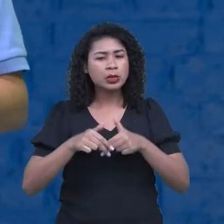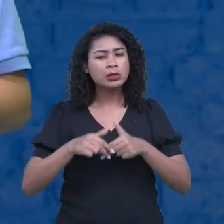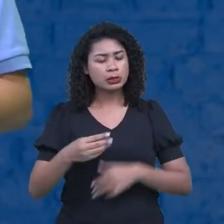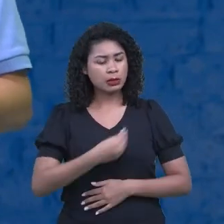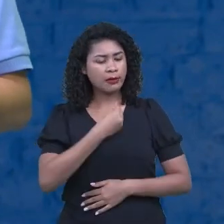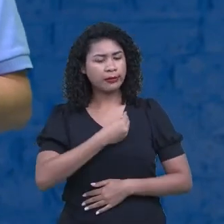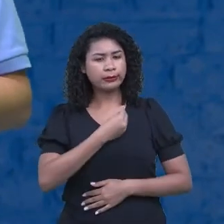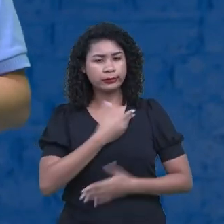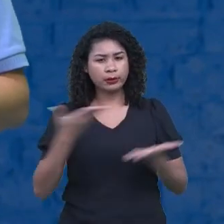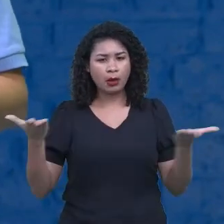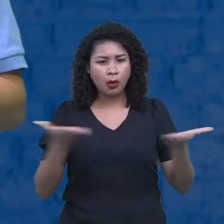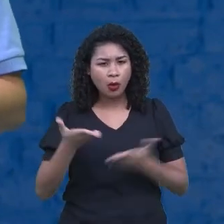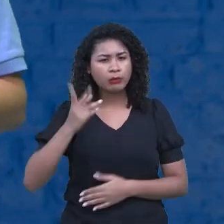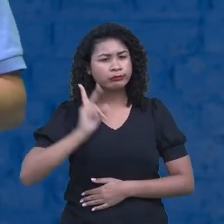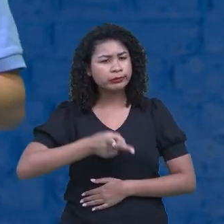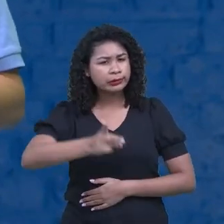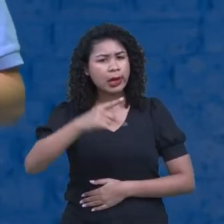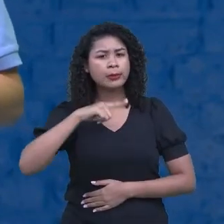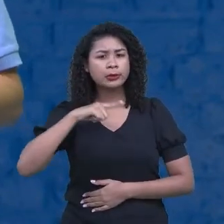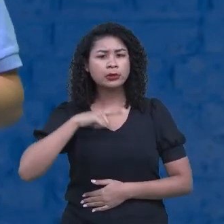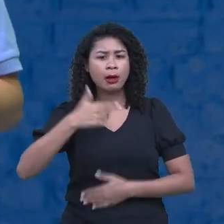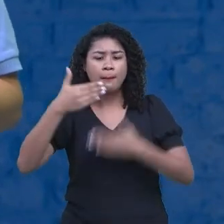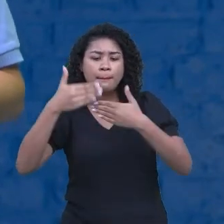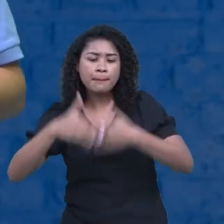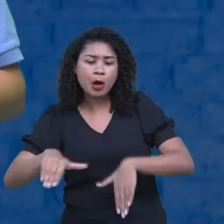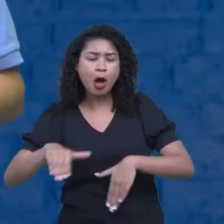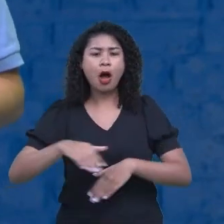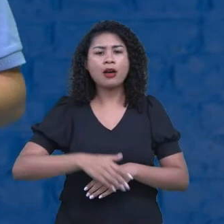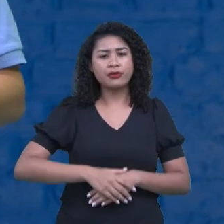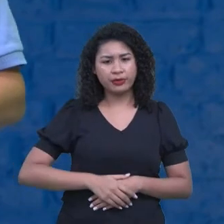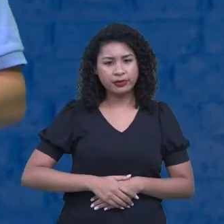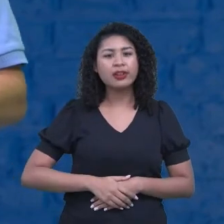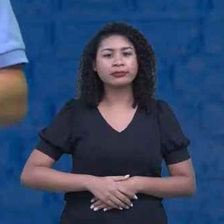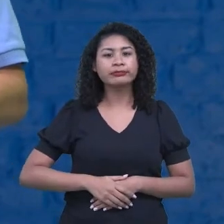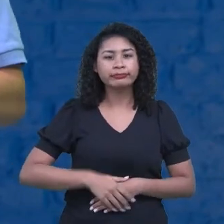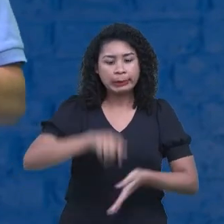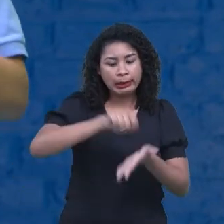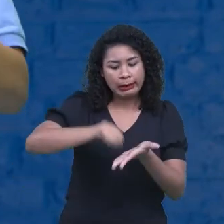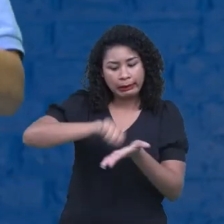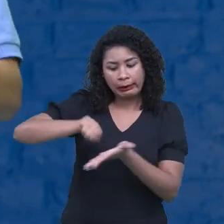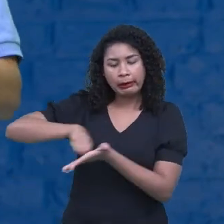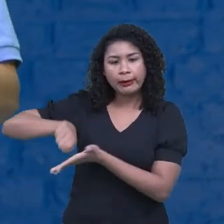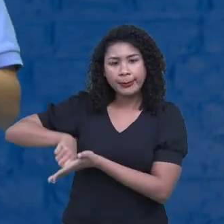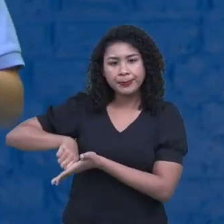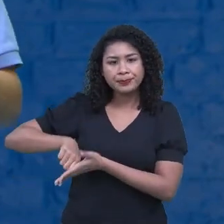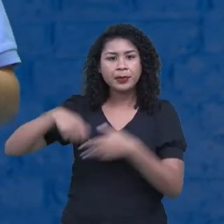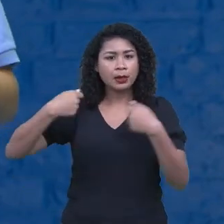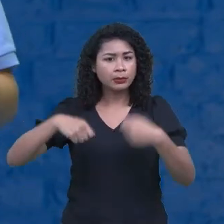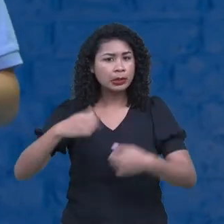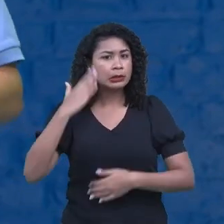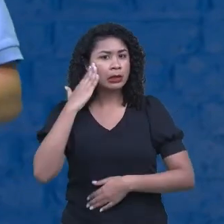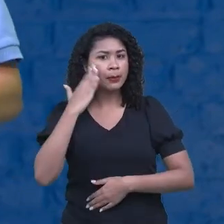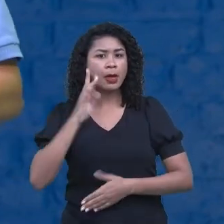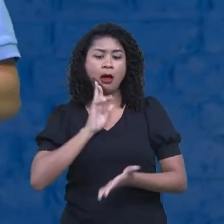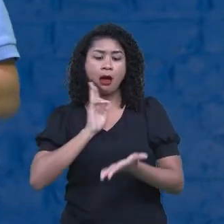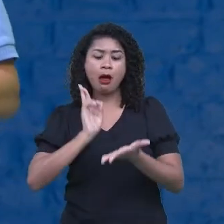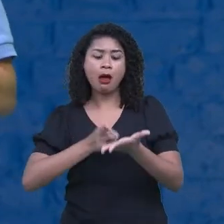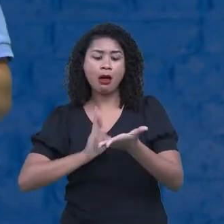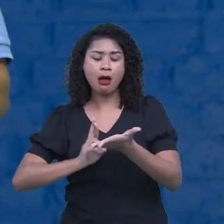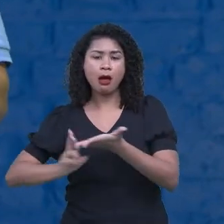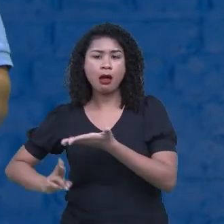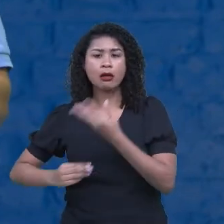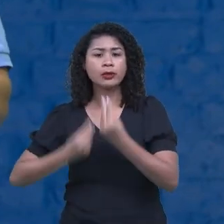escrita, avaliação escrita, objetiva. Então, eu tenho que saber, tenho que responder também. Para ver se eu estou apto a passar para uma outra série.